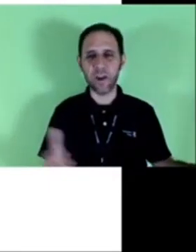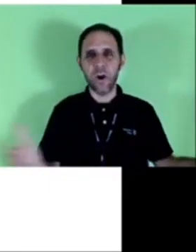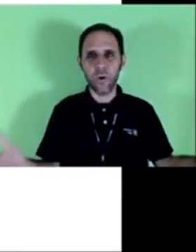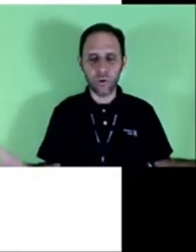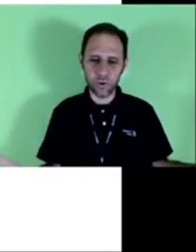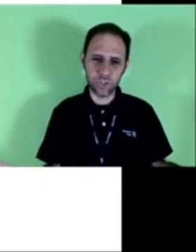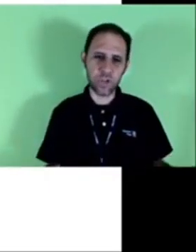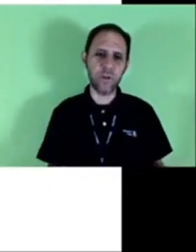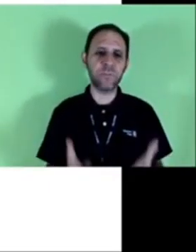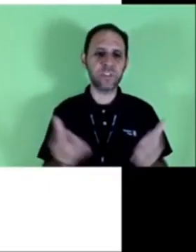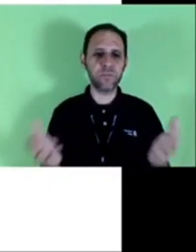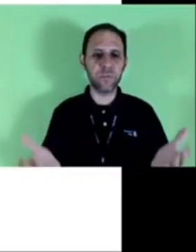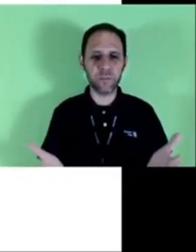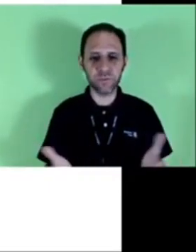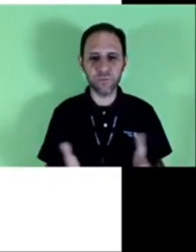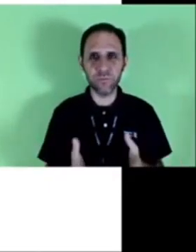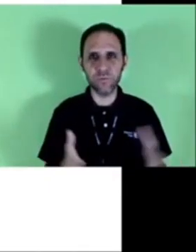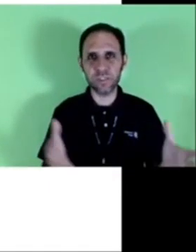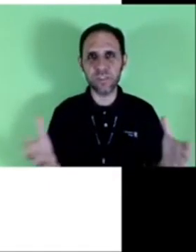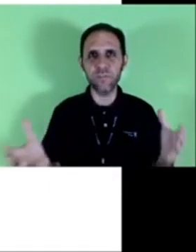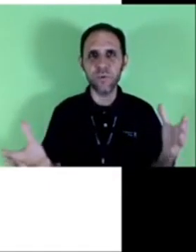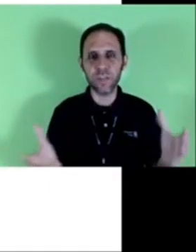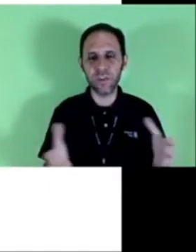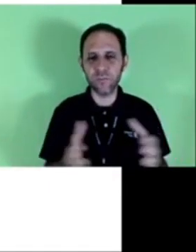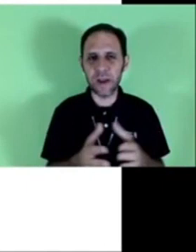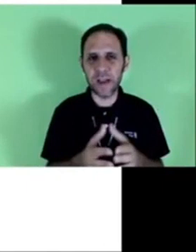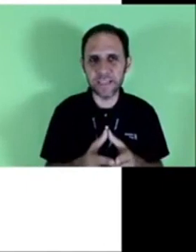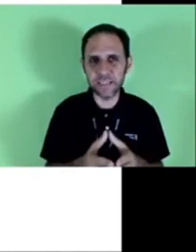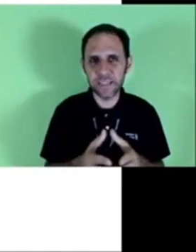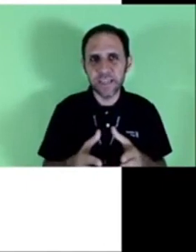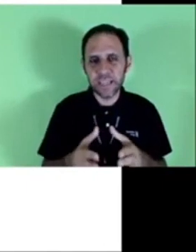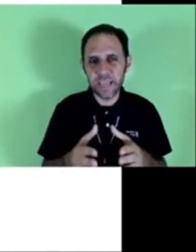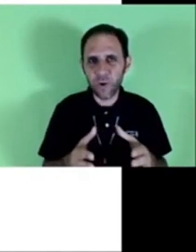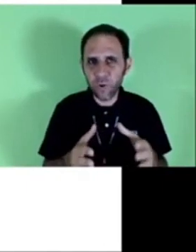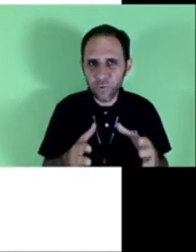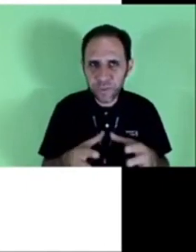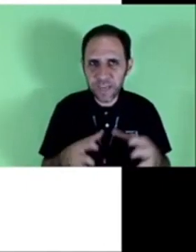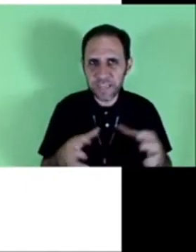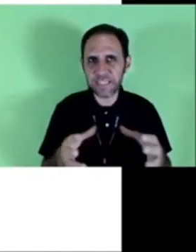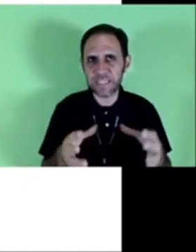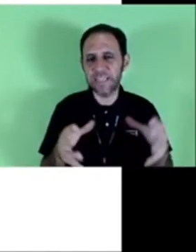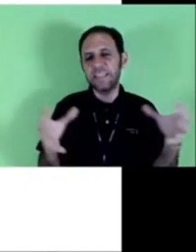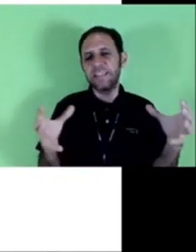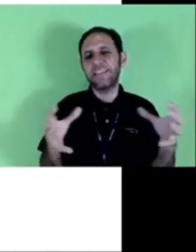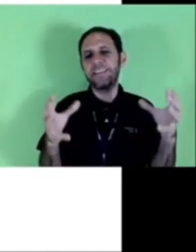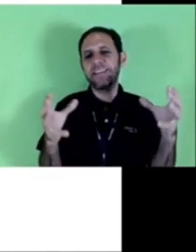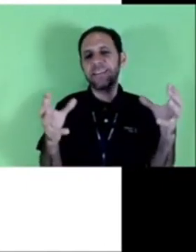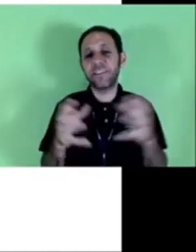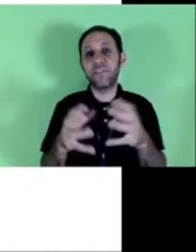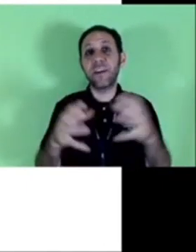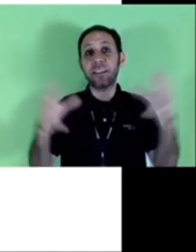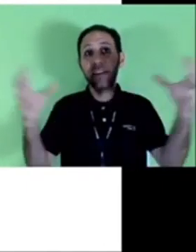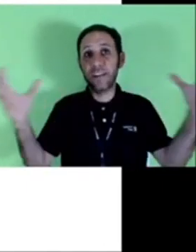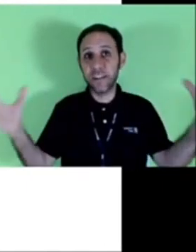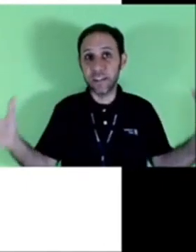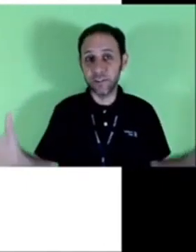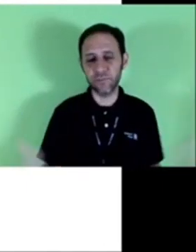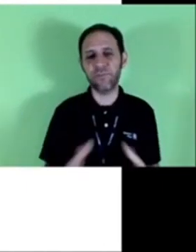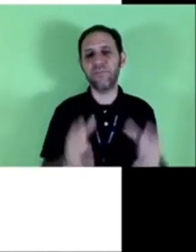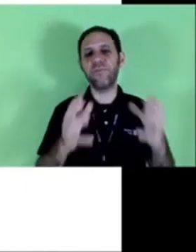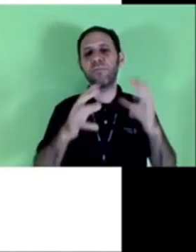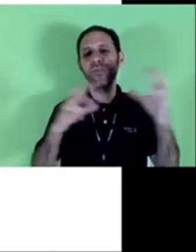palavra. Hoje, como nós vivemos num mundo assim um pouquinho mais que a confiança não é